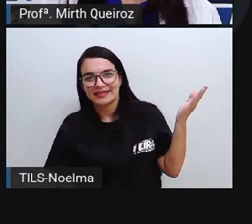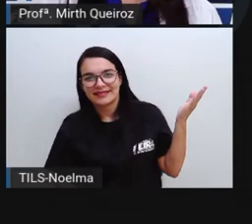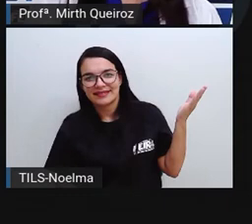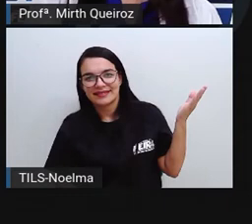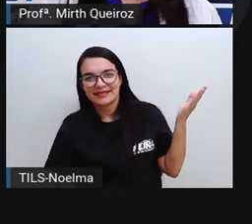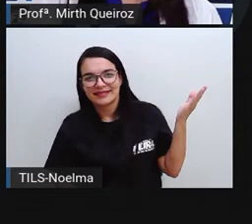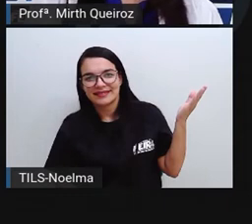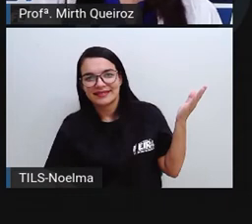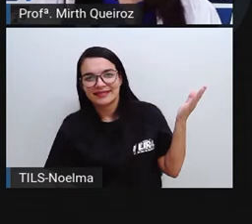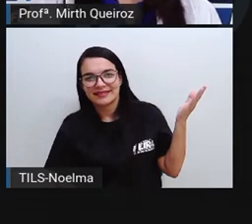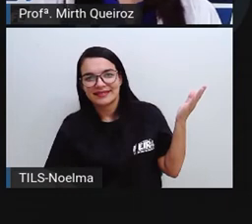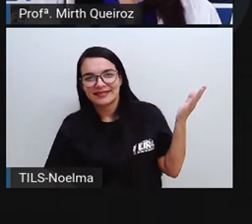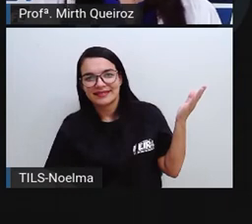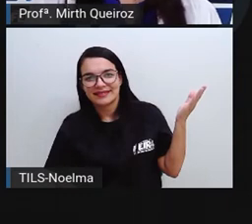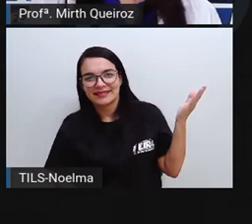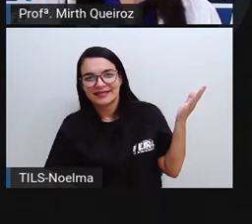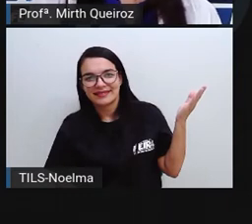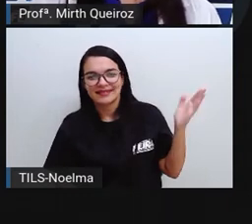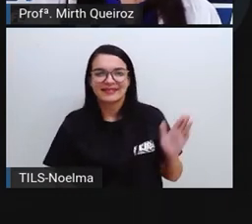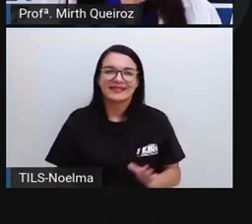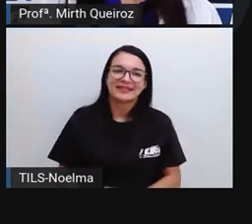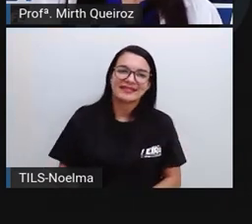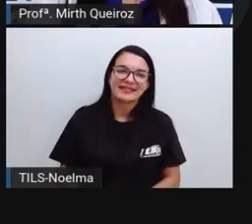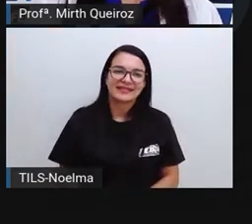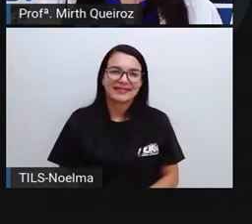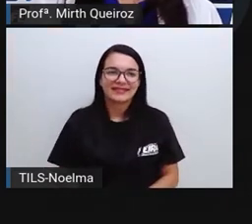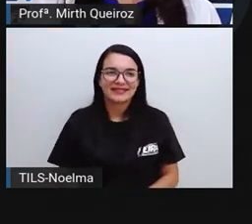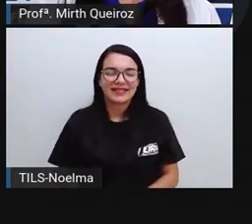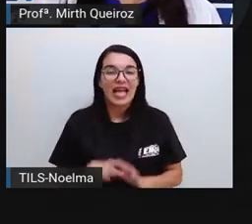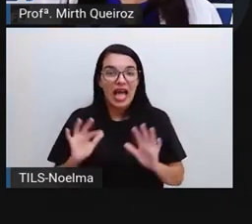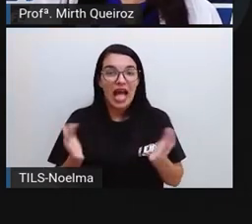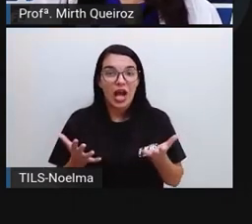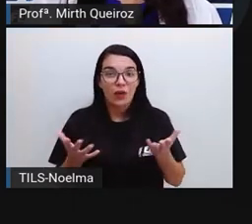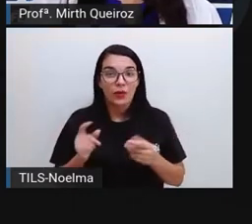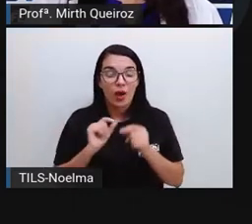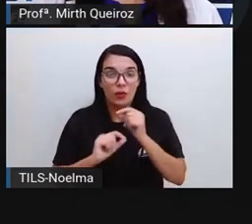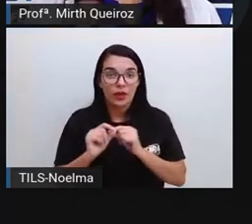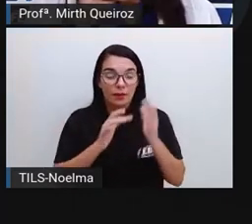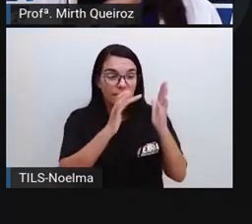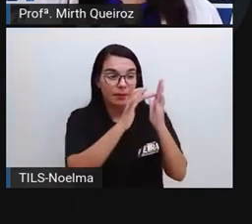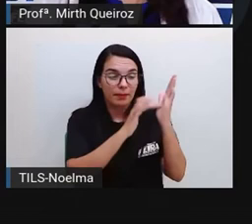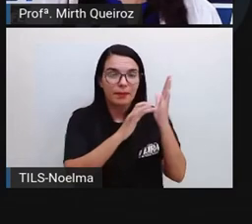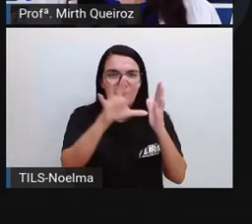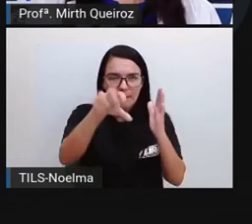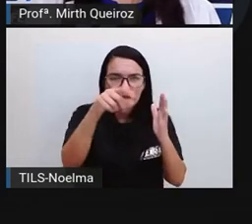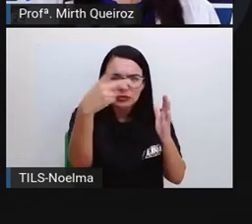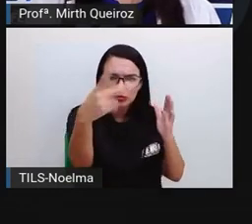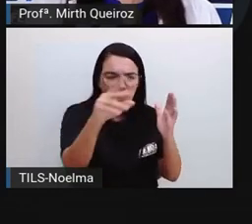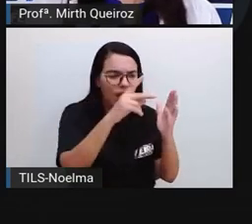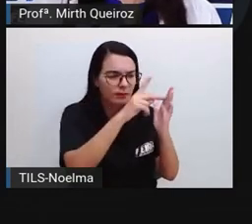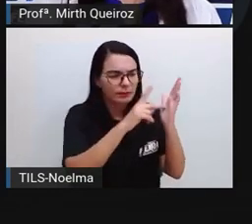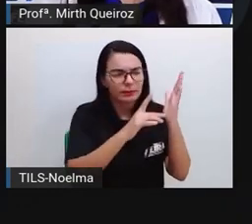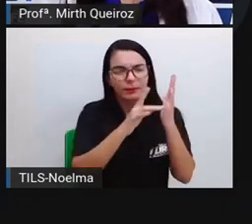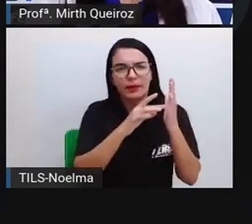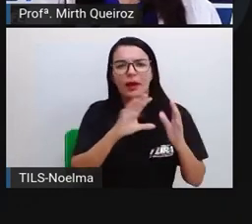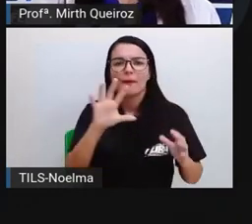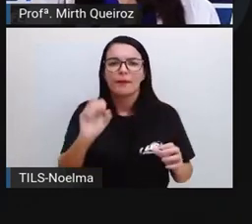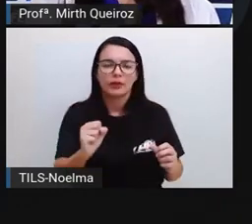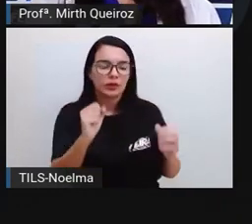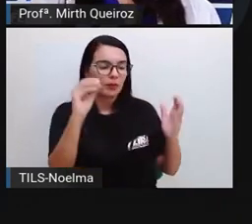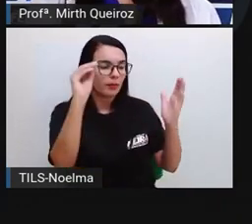59. Agora nós vamos digitar aí, pegue sua calculadora, digite o número